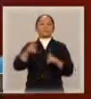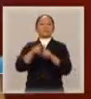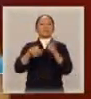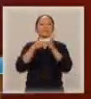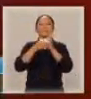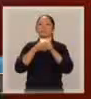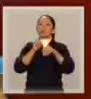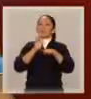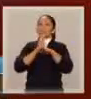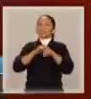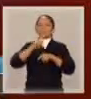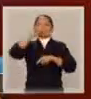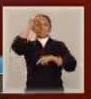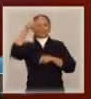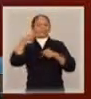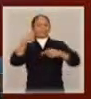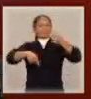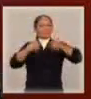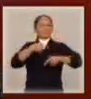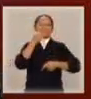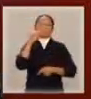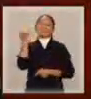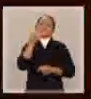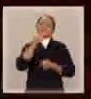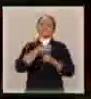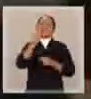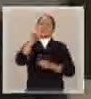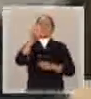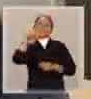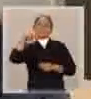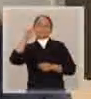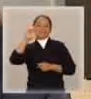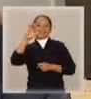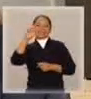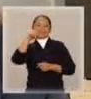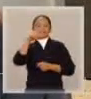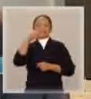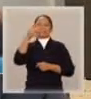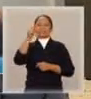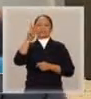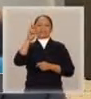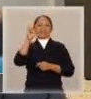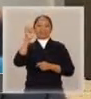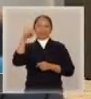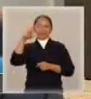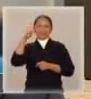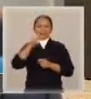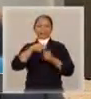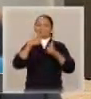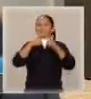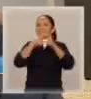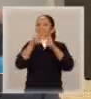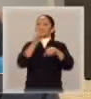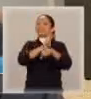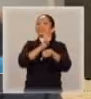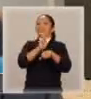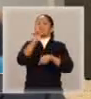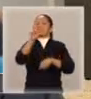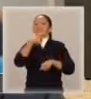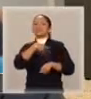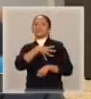nos propicianos, está aqui agora discutindo sobre alienação parental. Com essa lei aprovada, uma pessoa que está nessa guerra